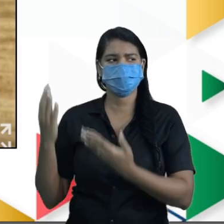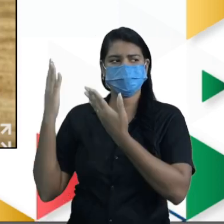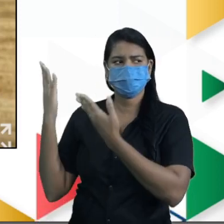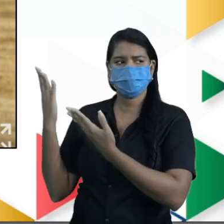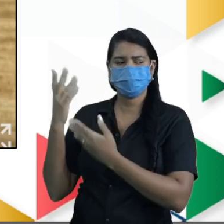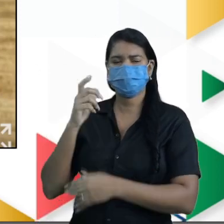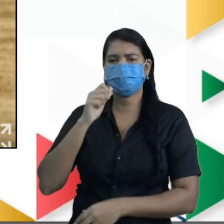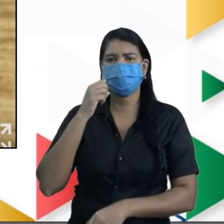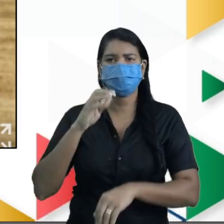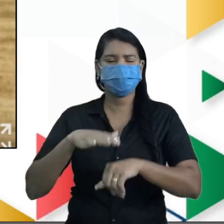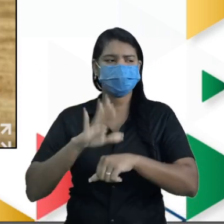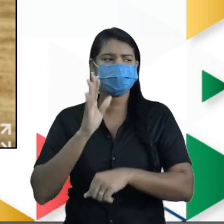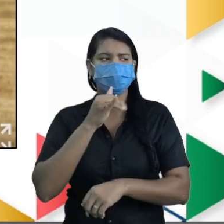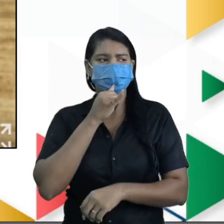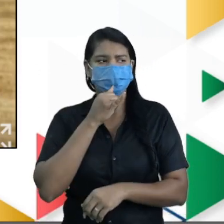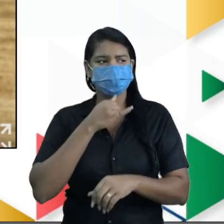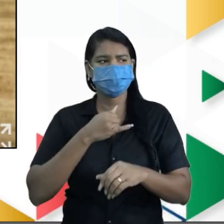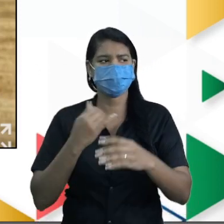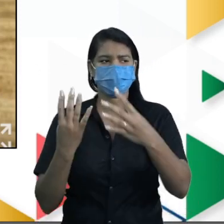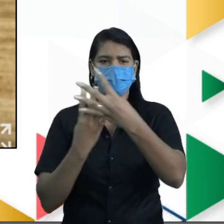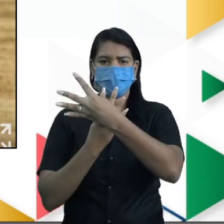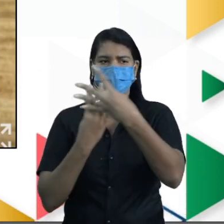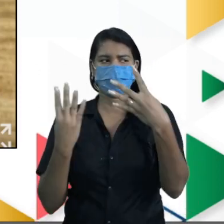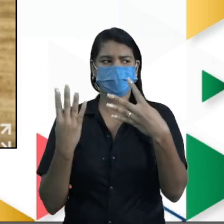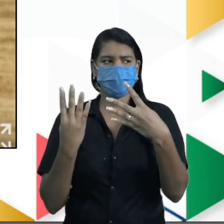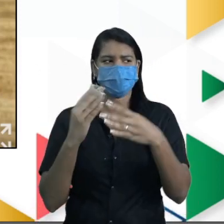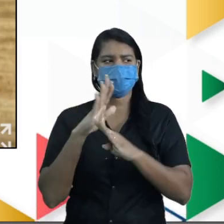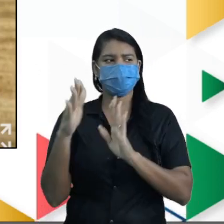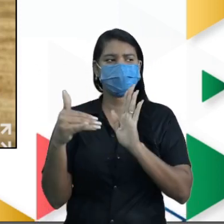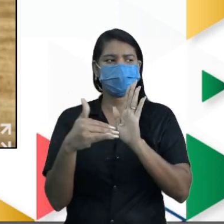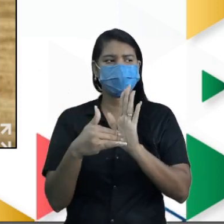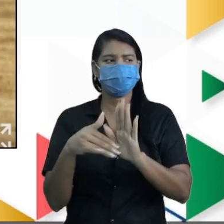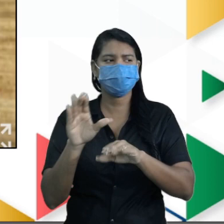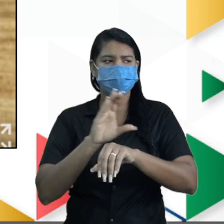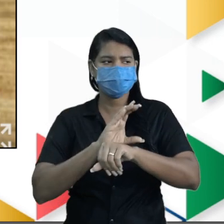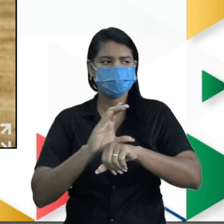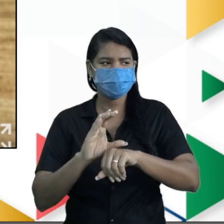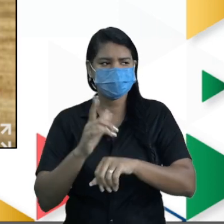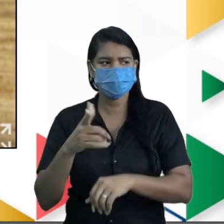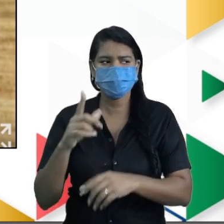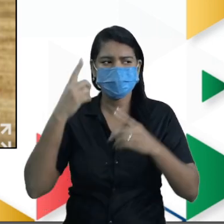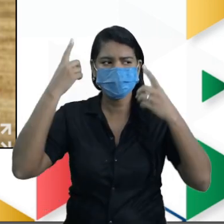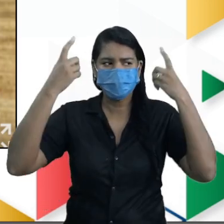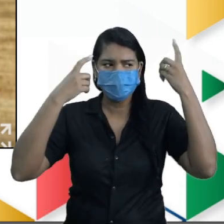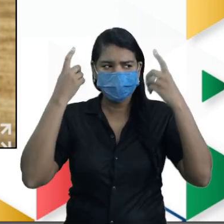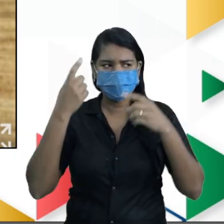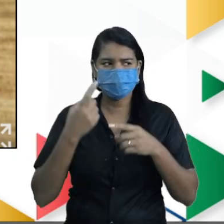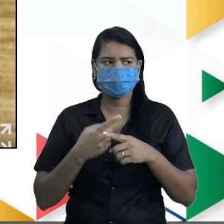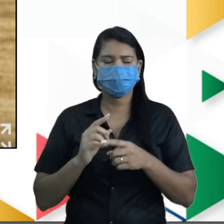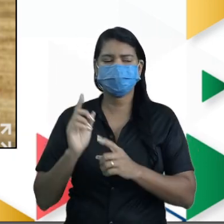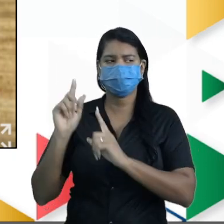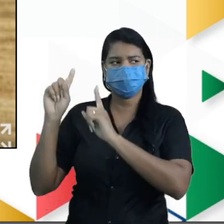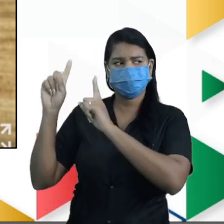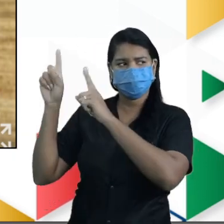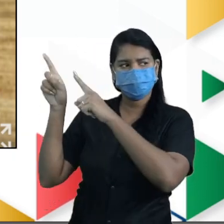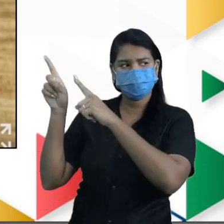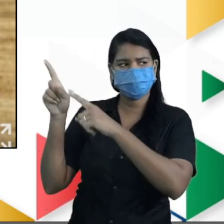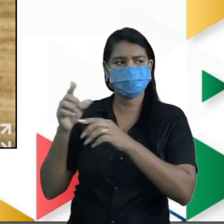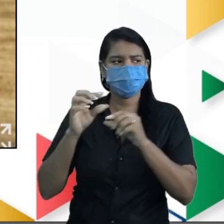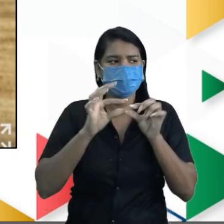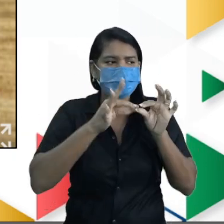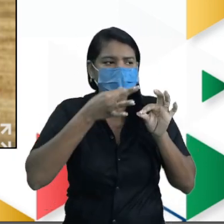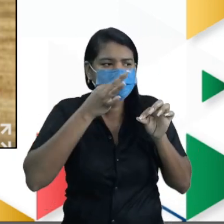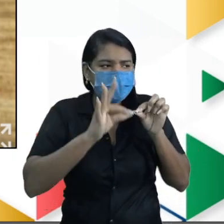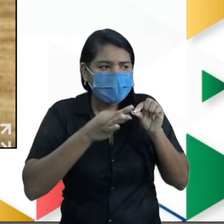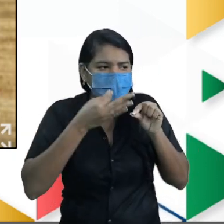produzido? Olha a tabela comigo aí, Tá tudo em cinza, pra não ter problema nenhum, tá? Uva é essa